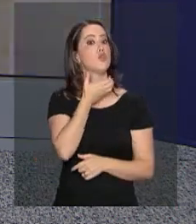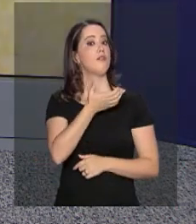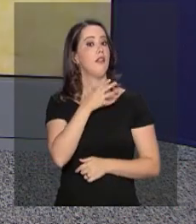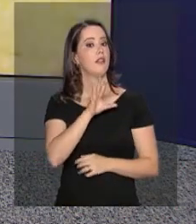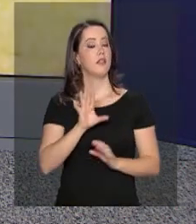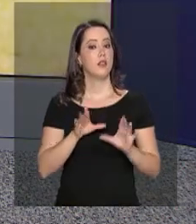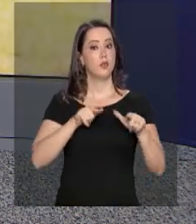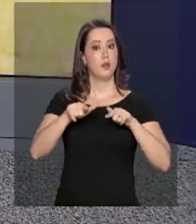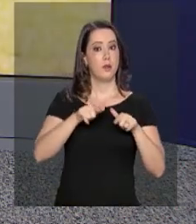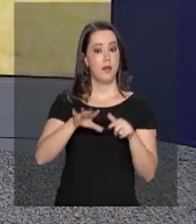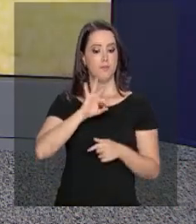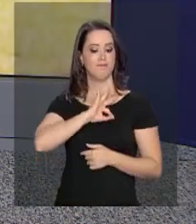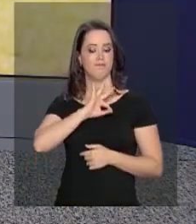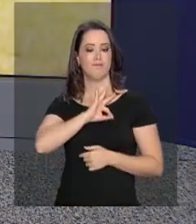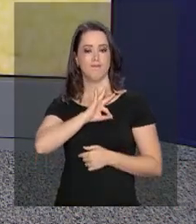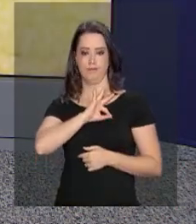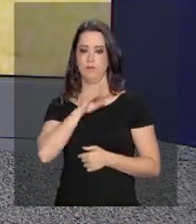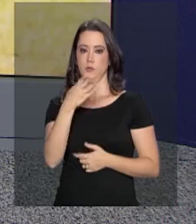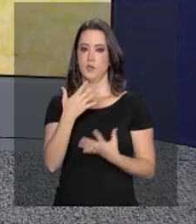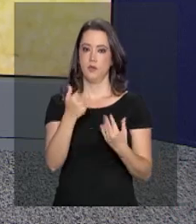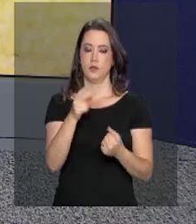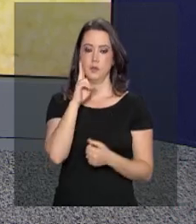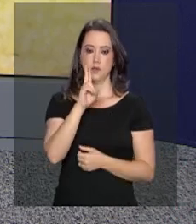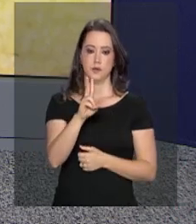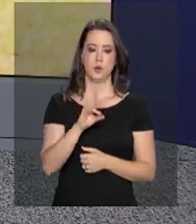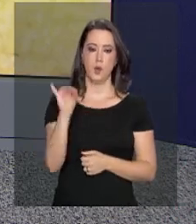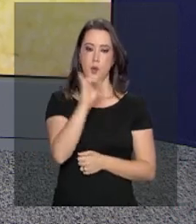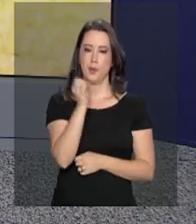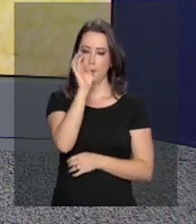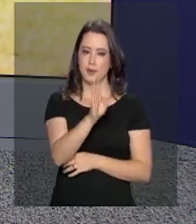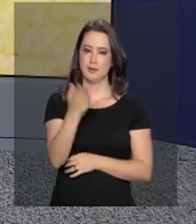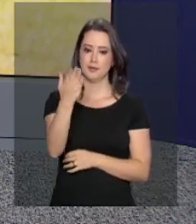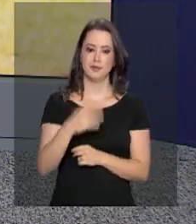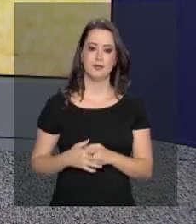com a repórter Daniele Popov. Olá, Daniele, boa tarde.